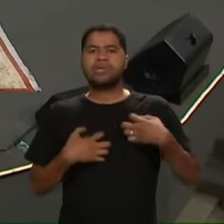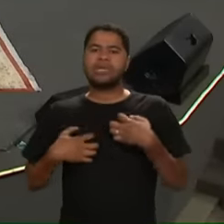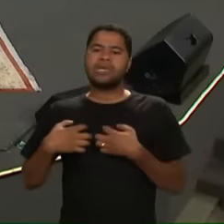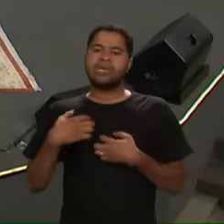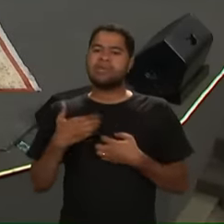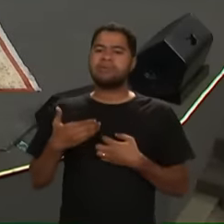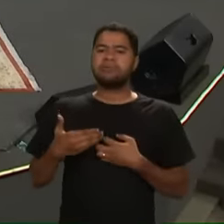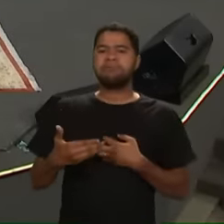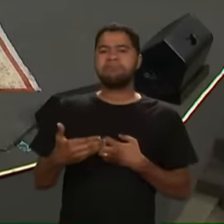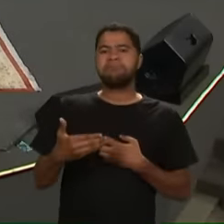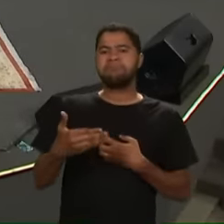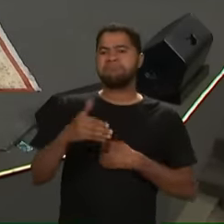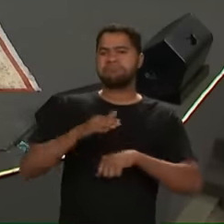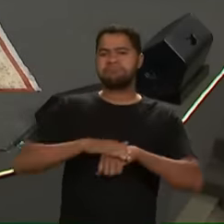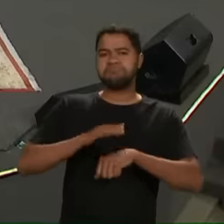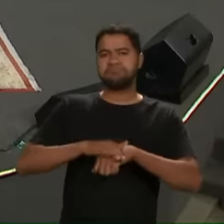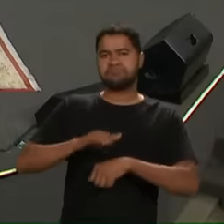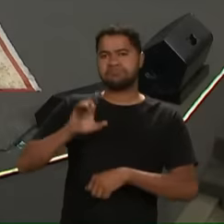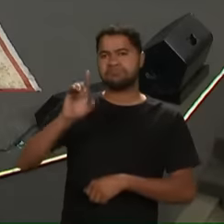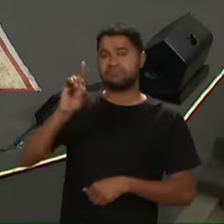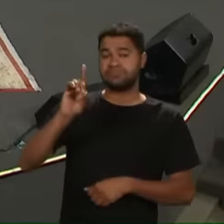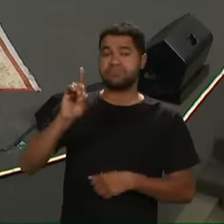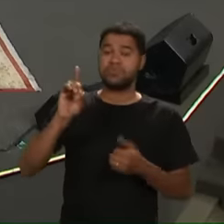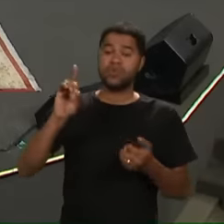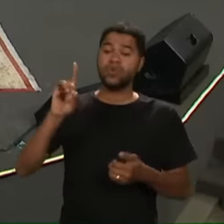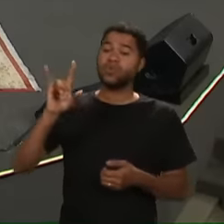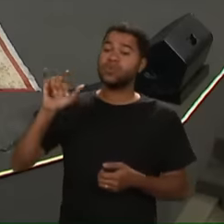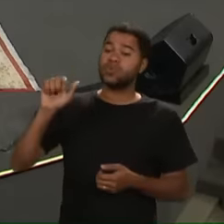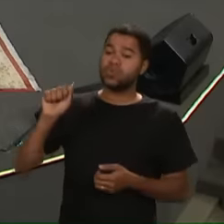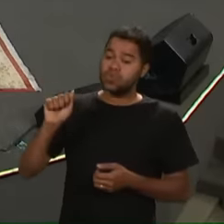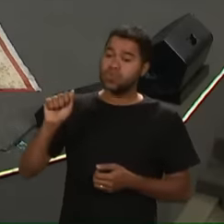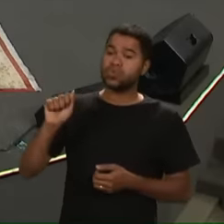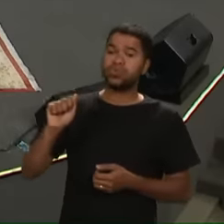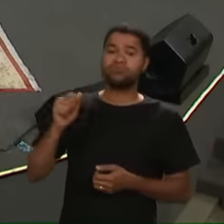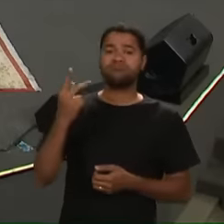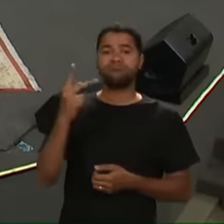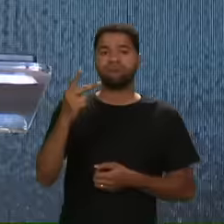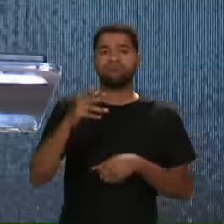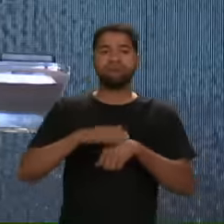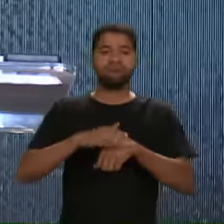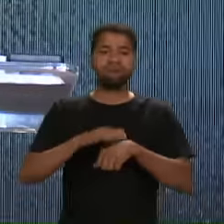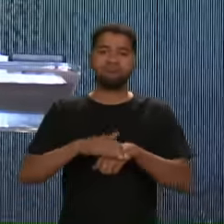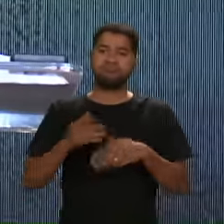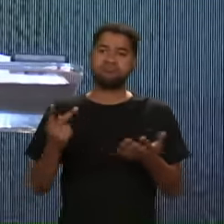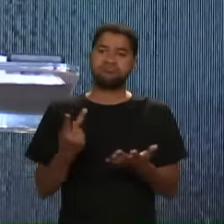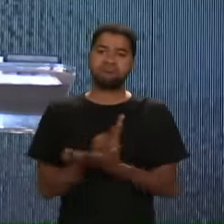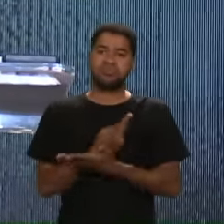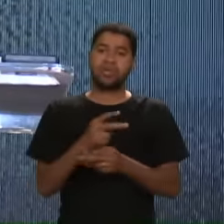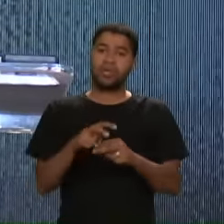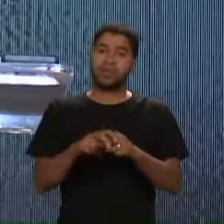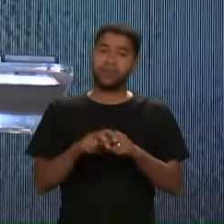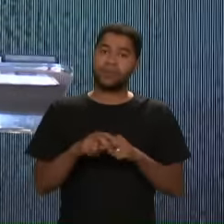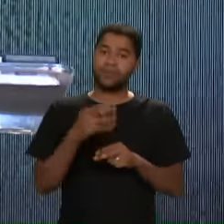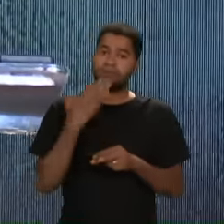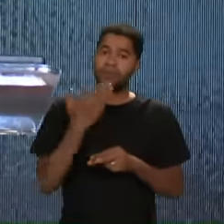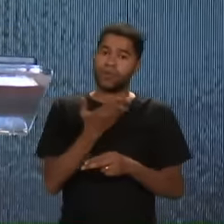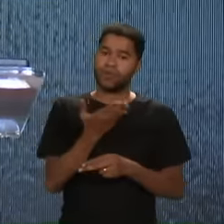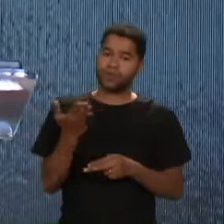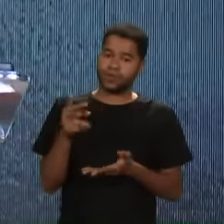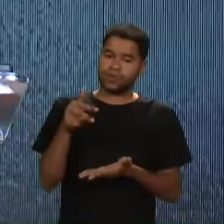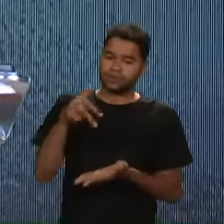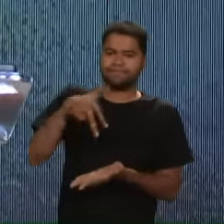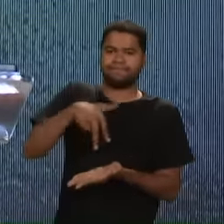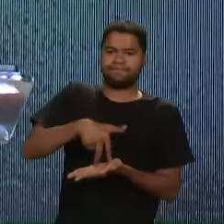Pois amanhã Trará os seus cuidados Basta o dia O que? O seu próprio Mal Por isso Eu peço Que você Fique em pé